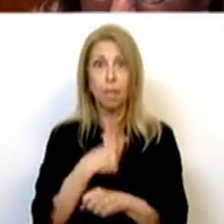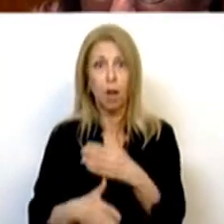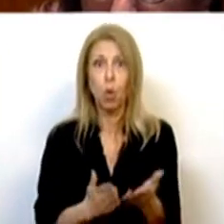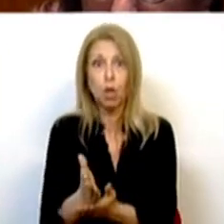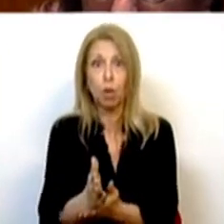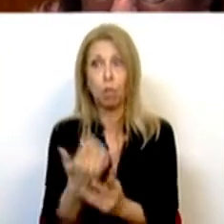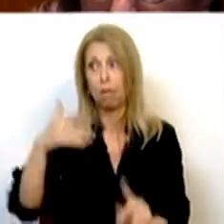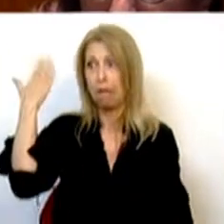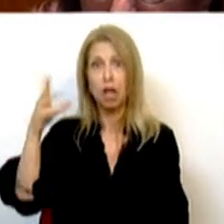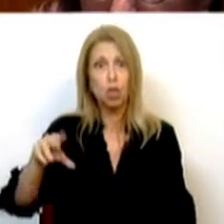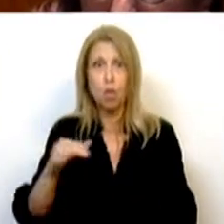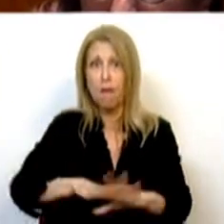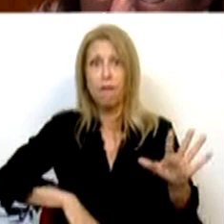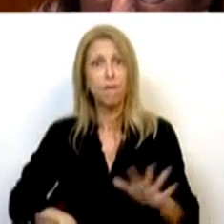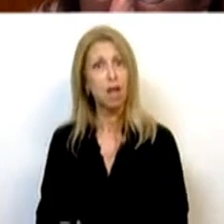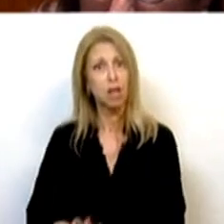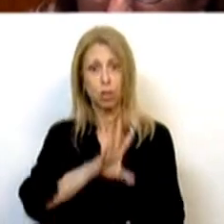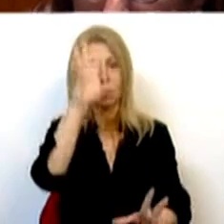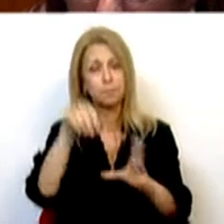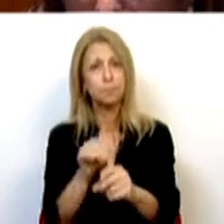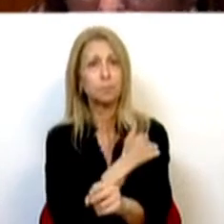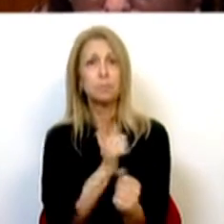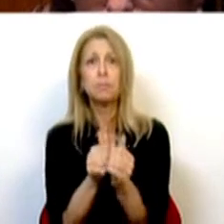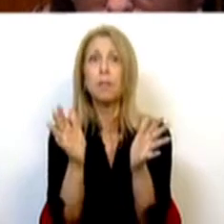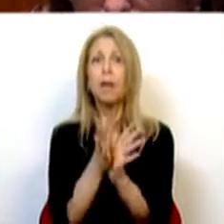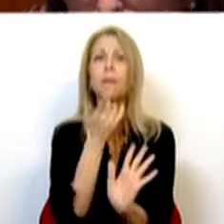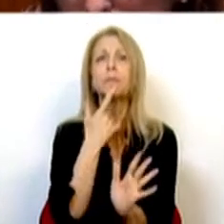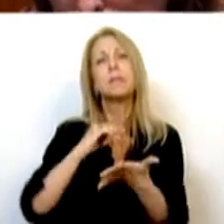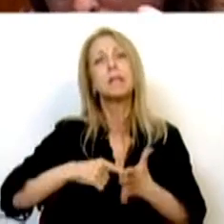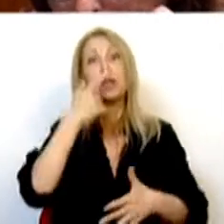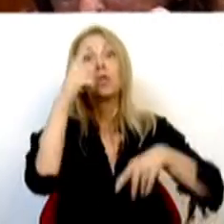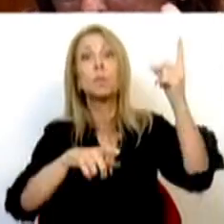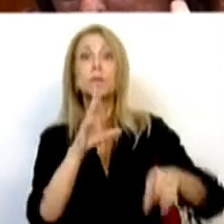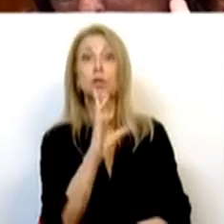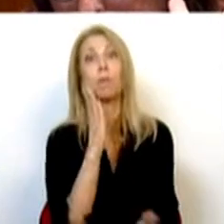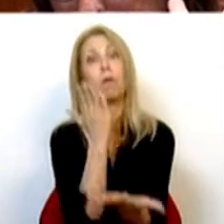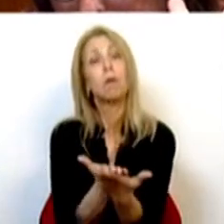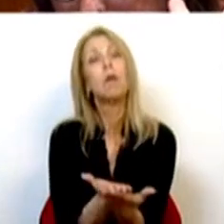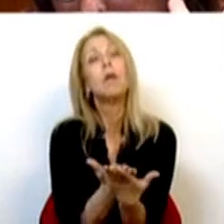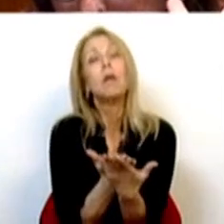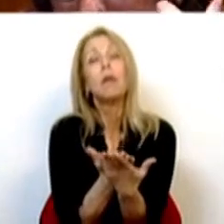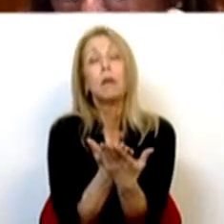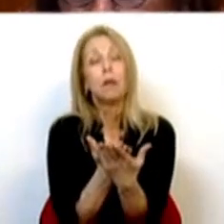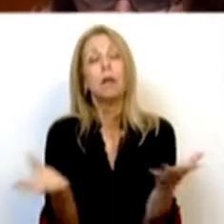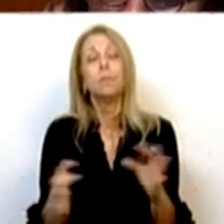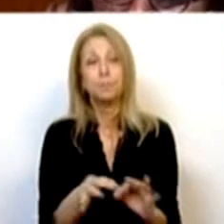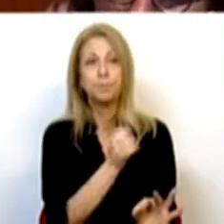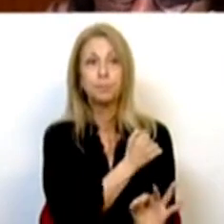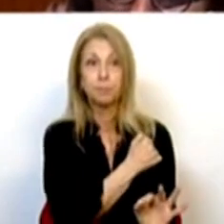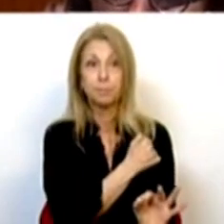nunca se fez, integrar todo o património com aptidão habitacional, perceber as necessidades da população e dar-lhe resposta no parque habitacional.